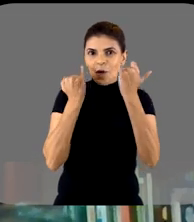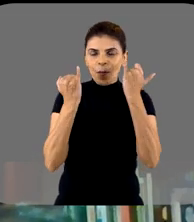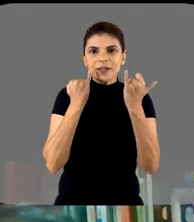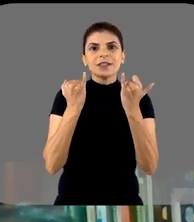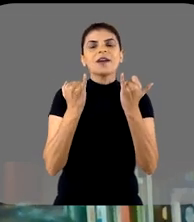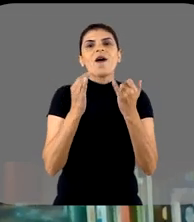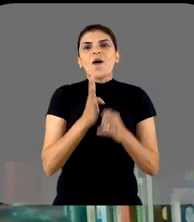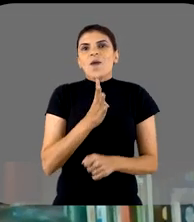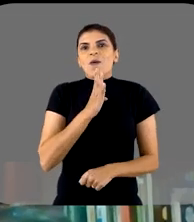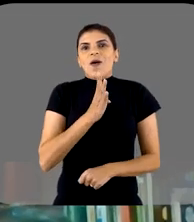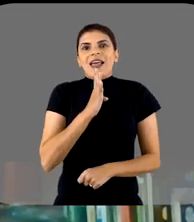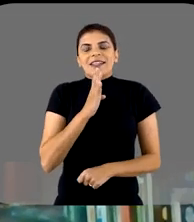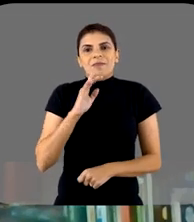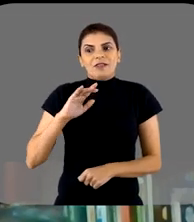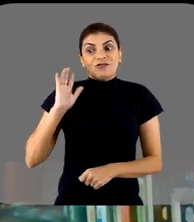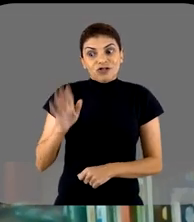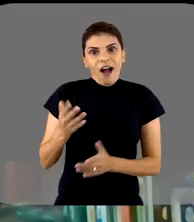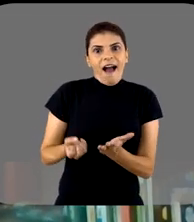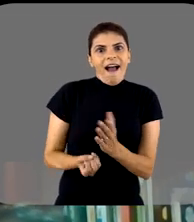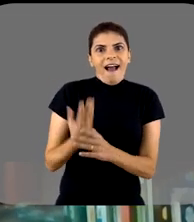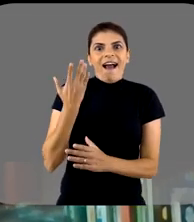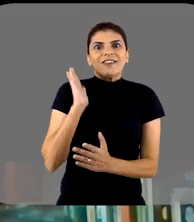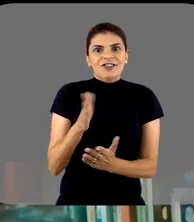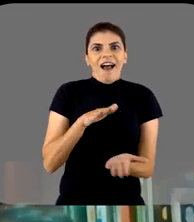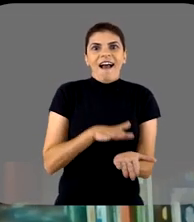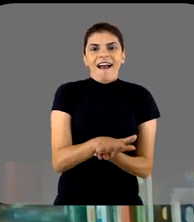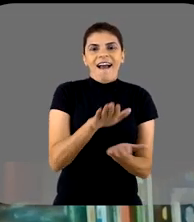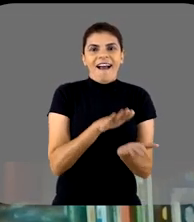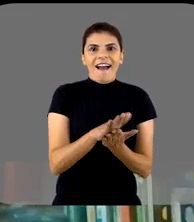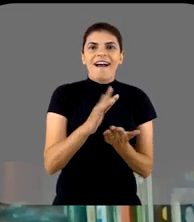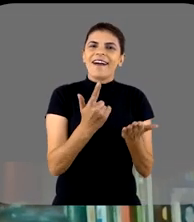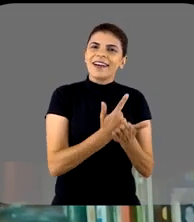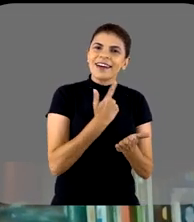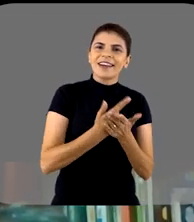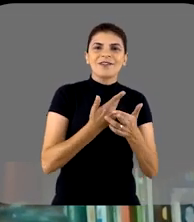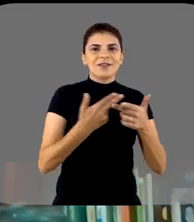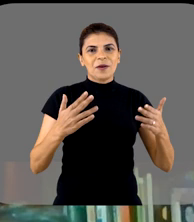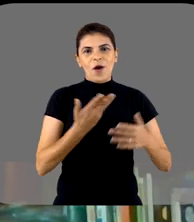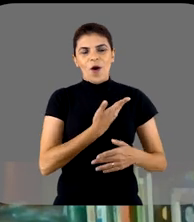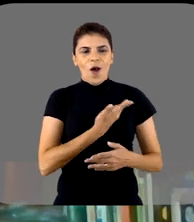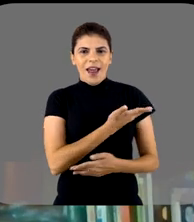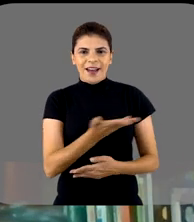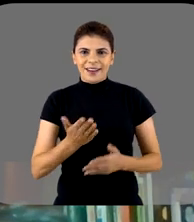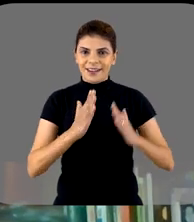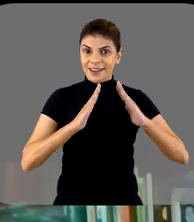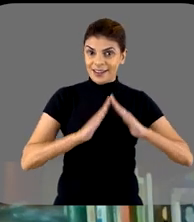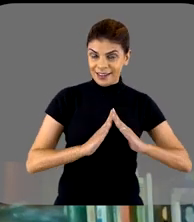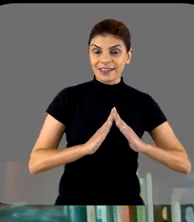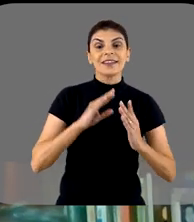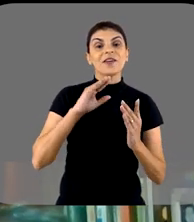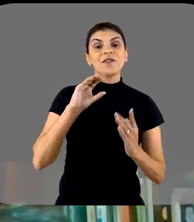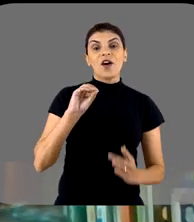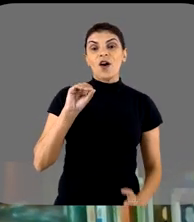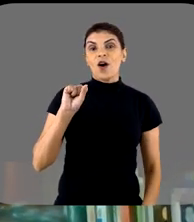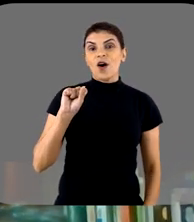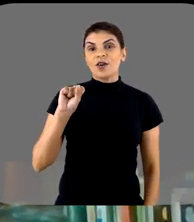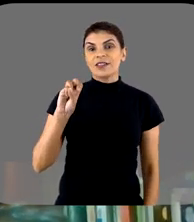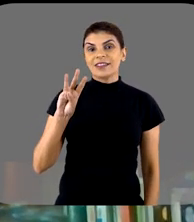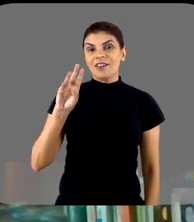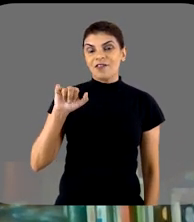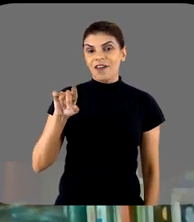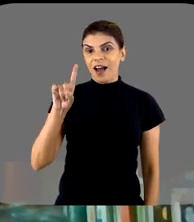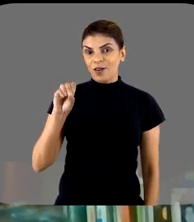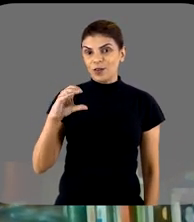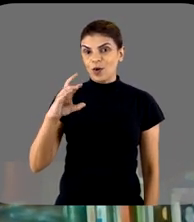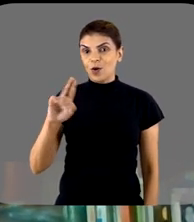uso de um conjunto de informações e conhecimentos produzidos em especial por nossos colegas da Casa de Oswaldo Cruz